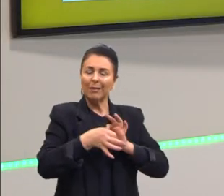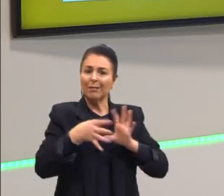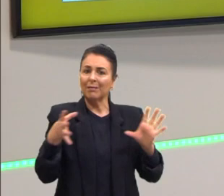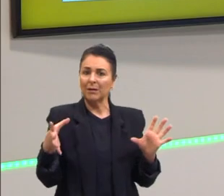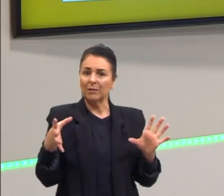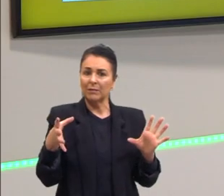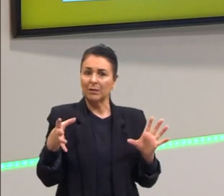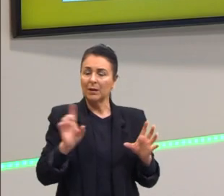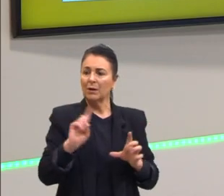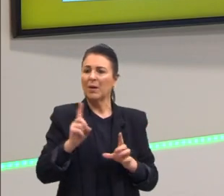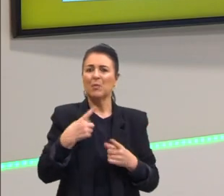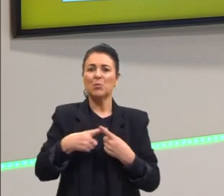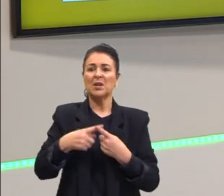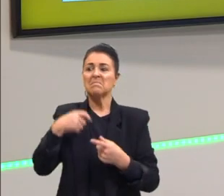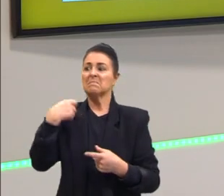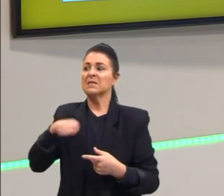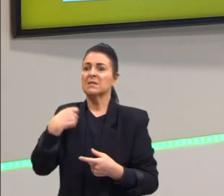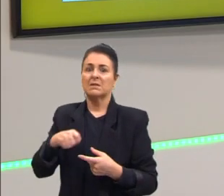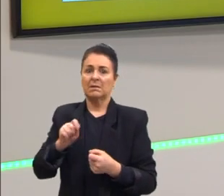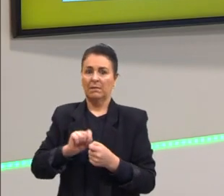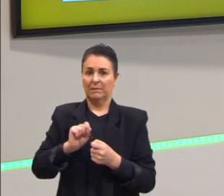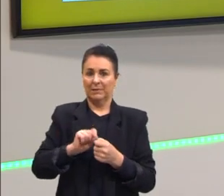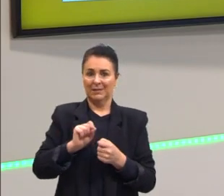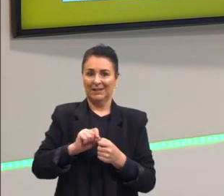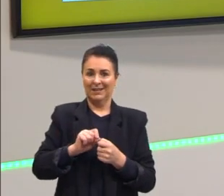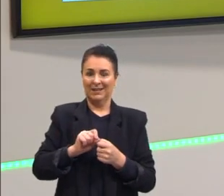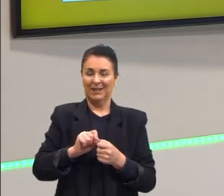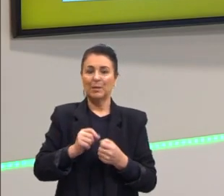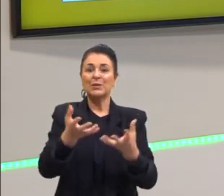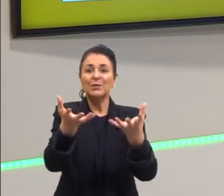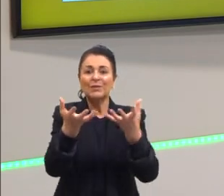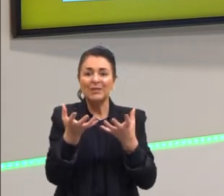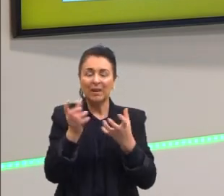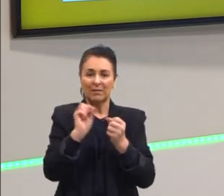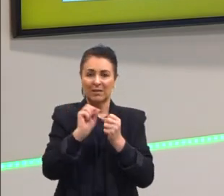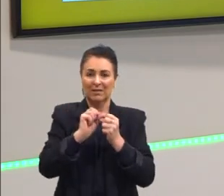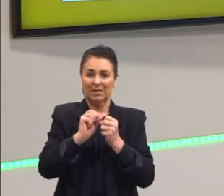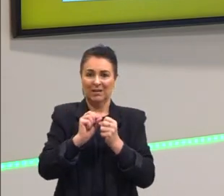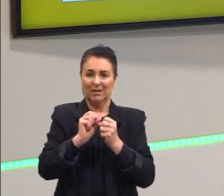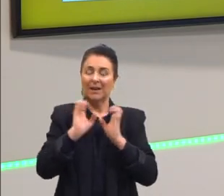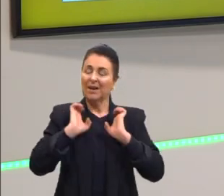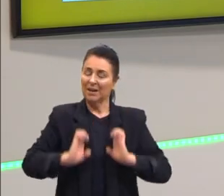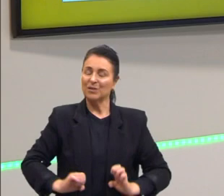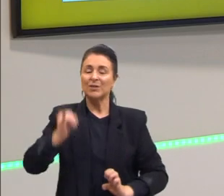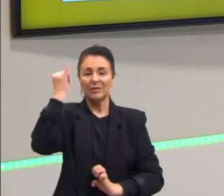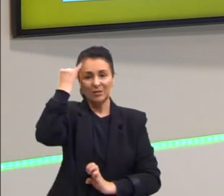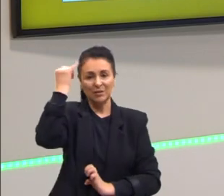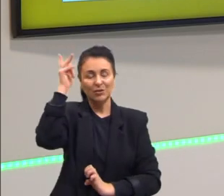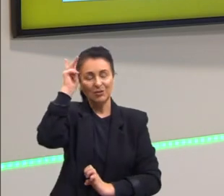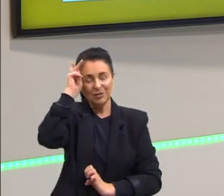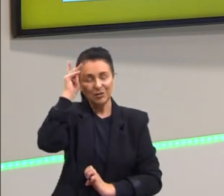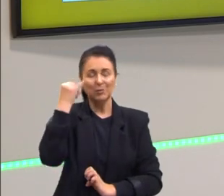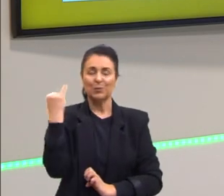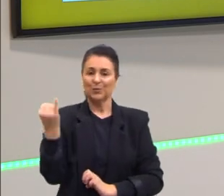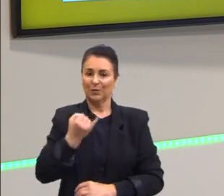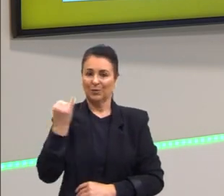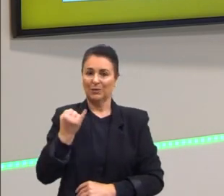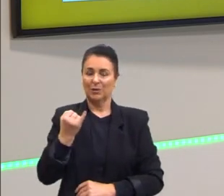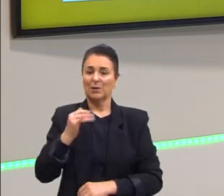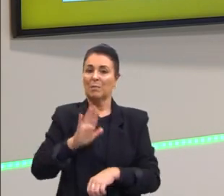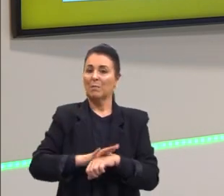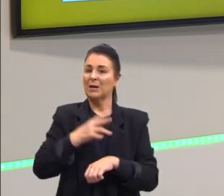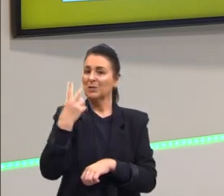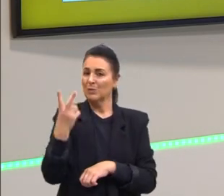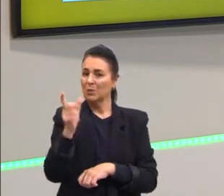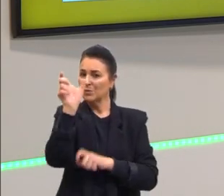porque deve ser assim. Muito bacana e sugiro que você aprofunde mais sobre a ética Kantiana. mais dois camaradas